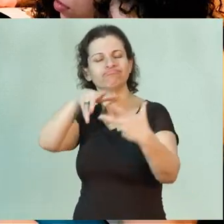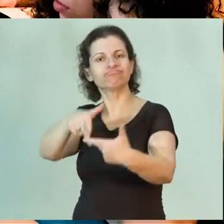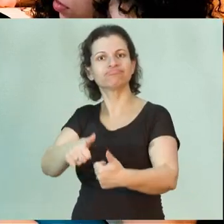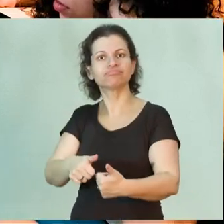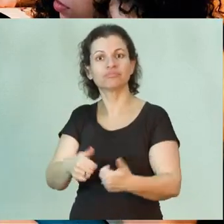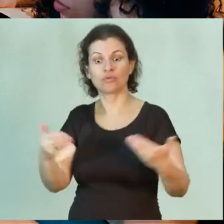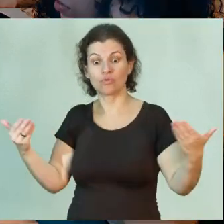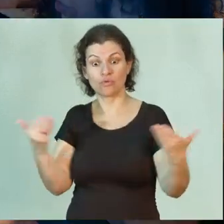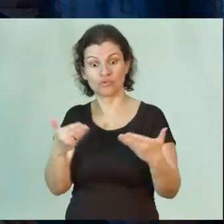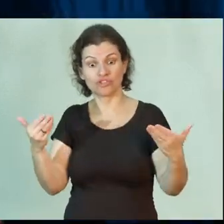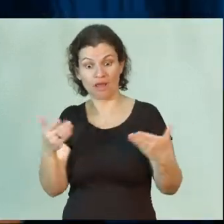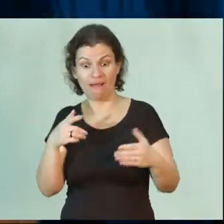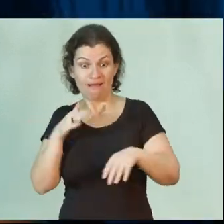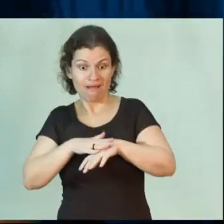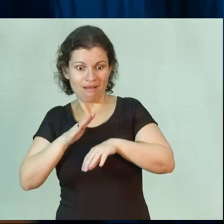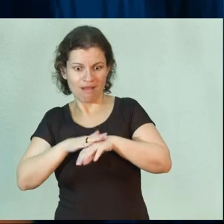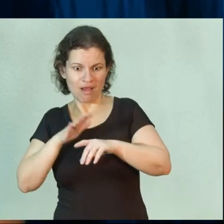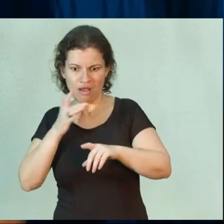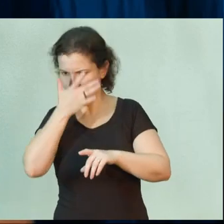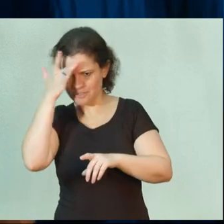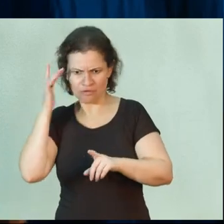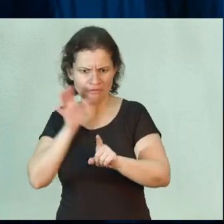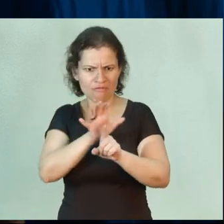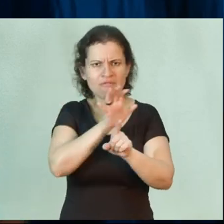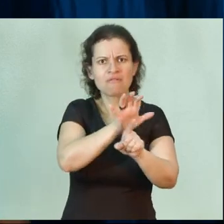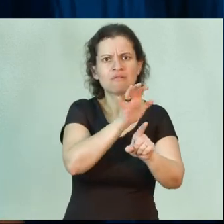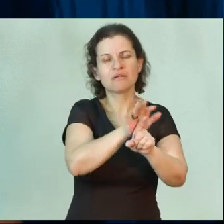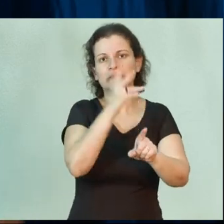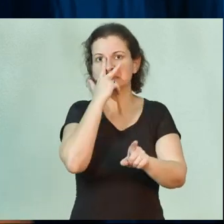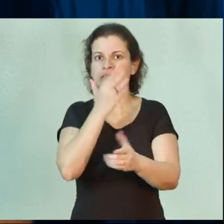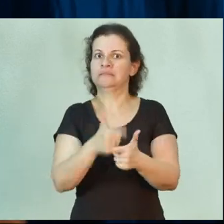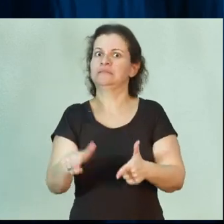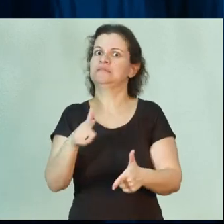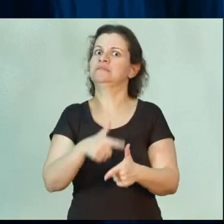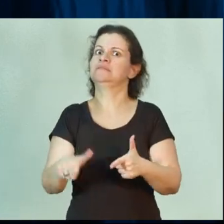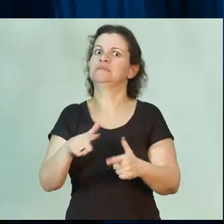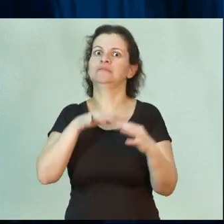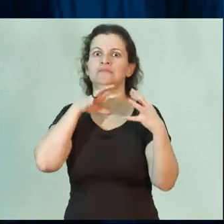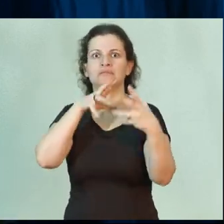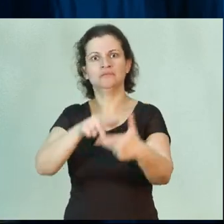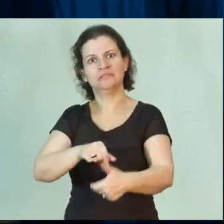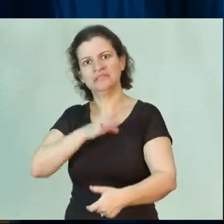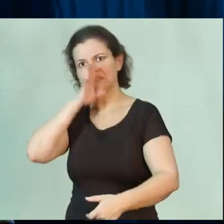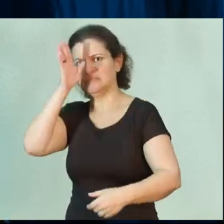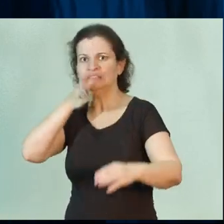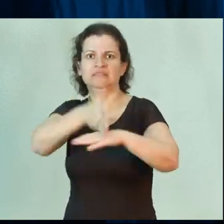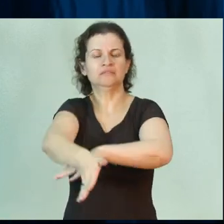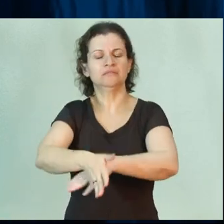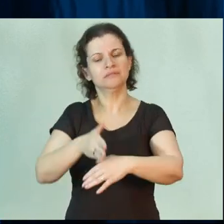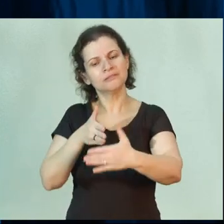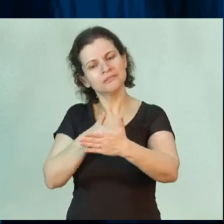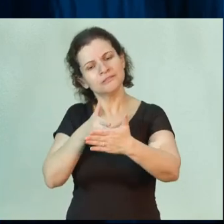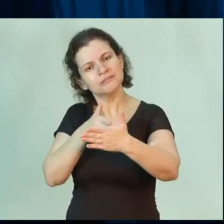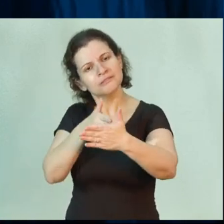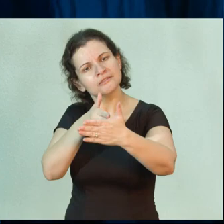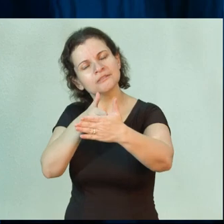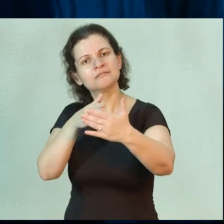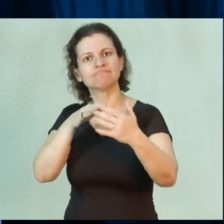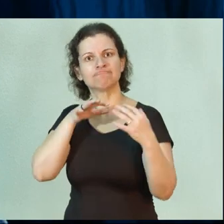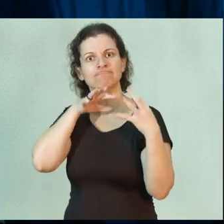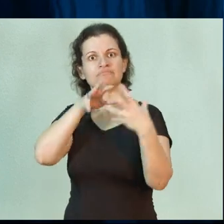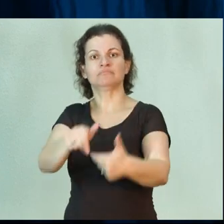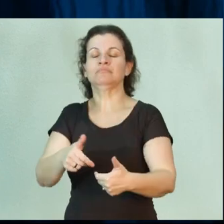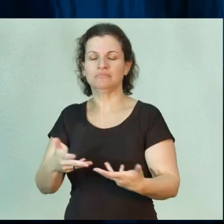a nossa ação antrópica está condenando o planeta a ultrapassar velozmente o que a gente chama das fronteiras planetárias.